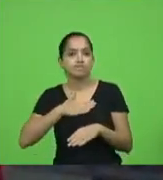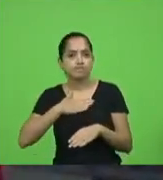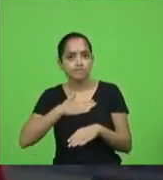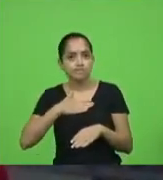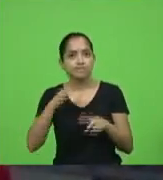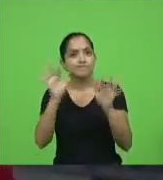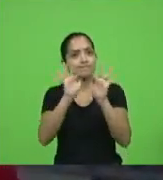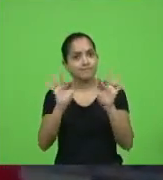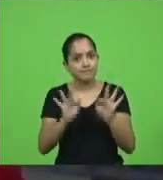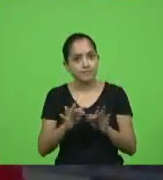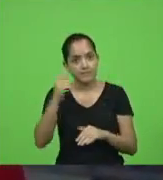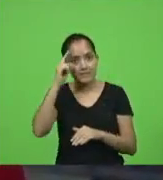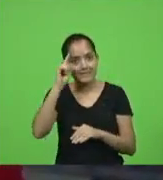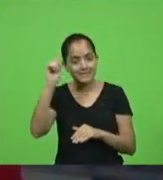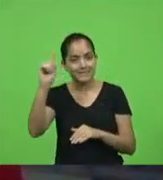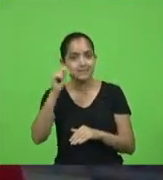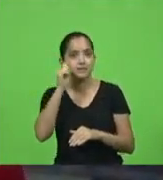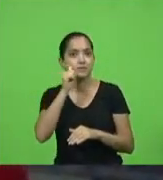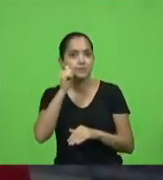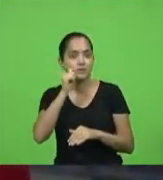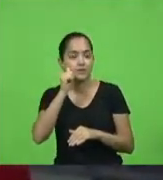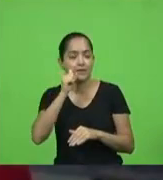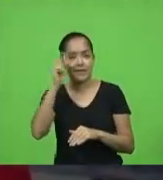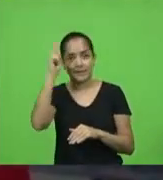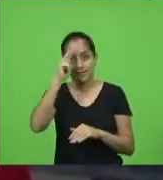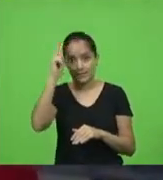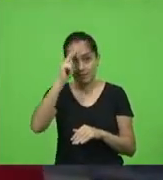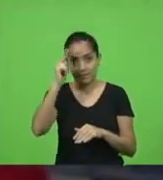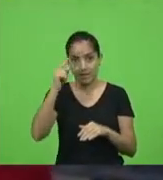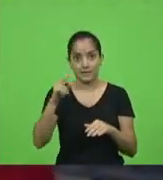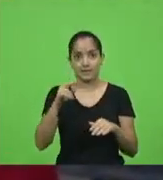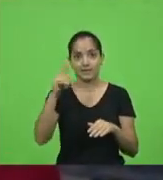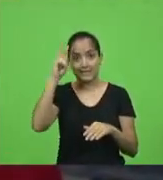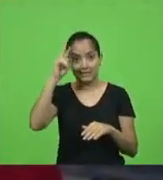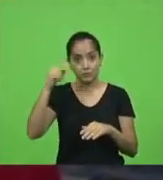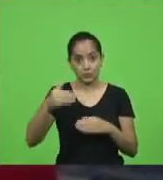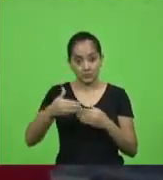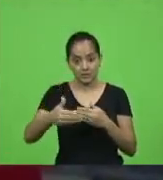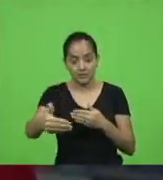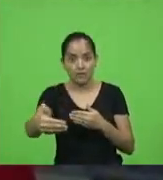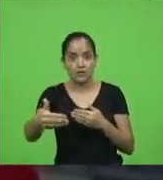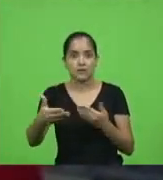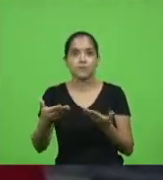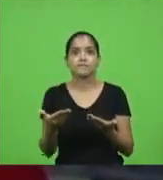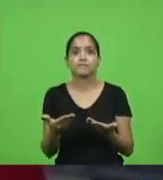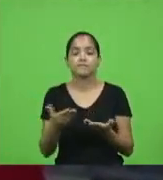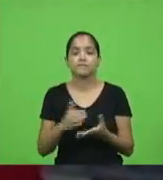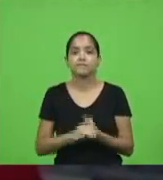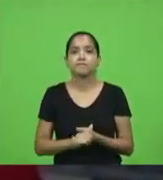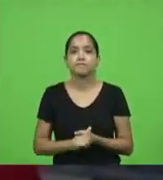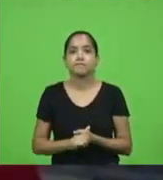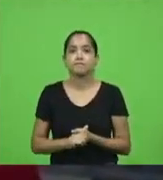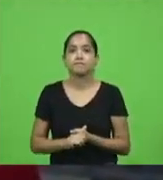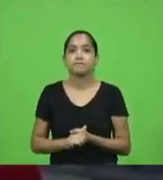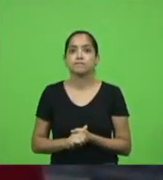dia da mulher data lembrada na próxima segunda-feira então